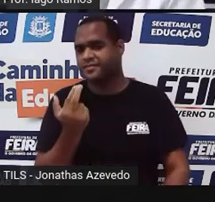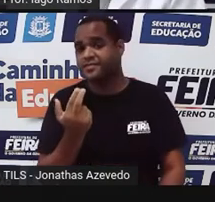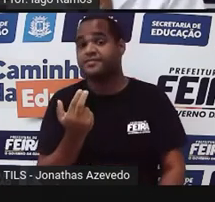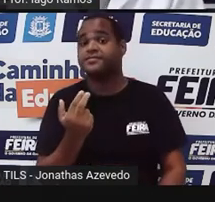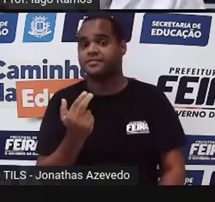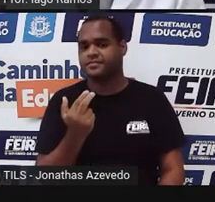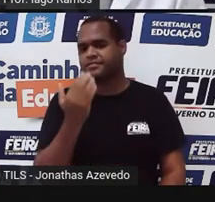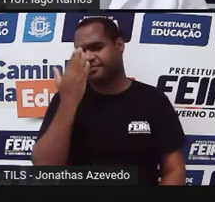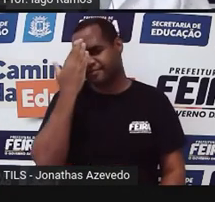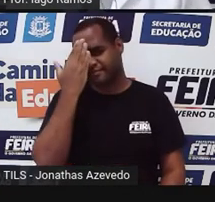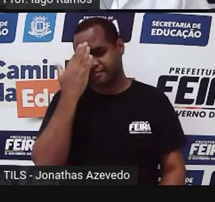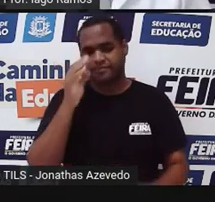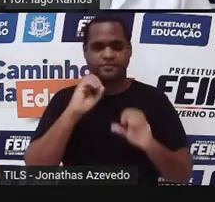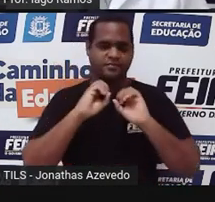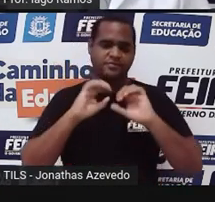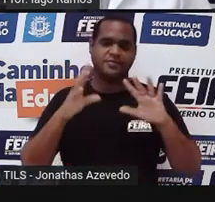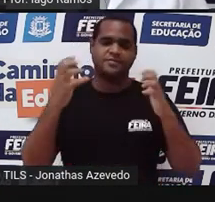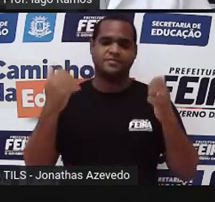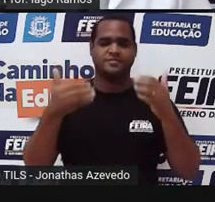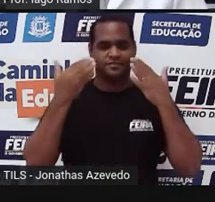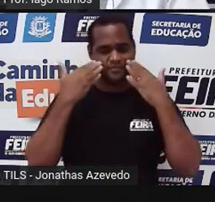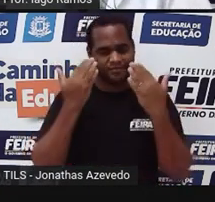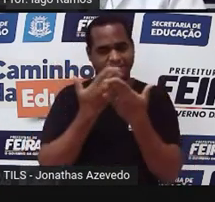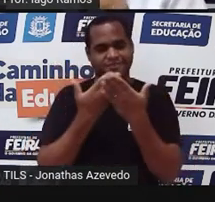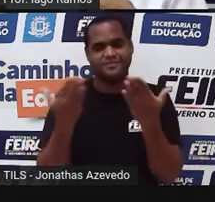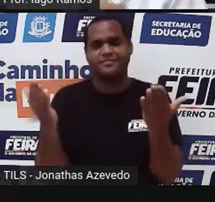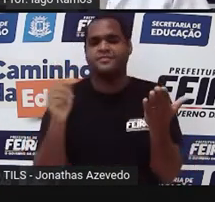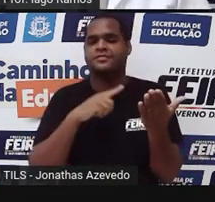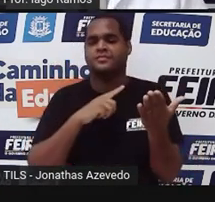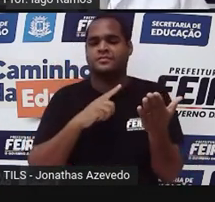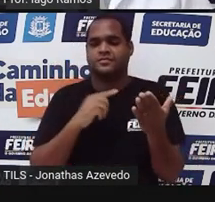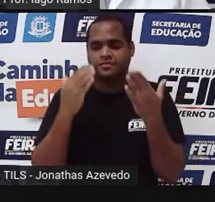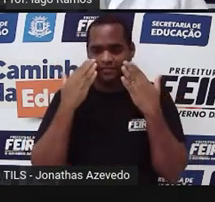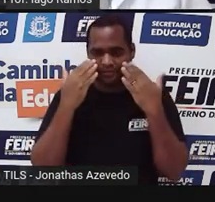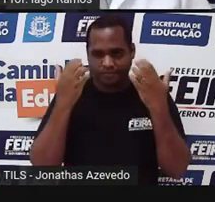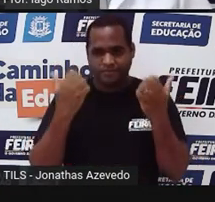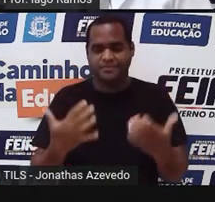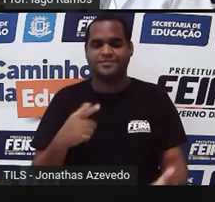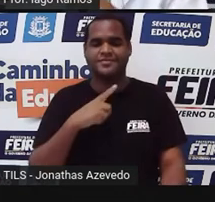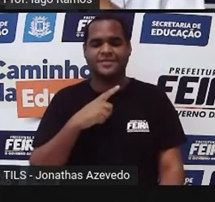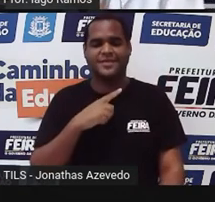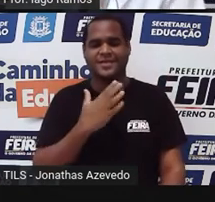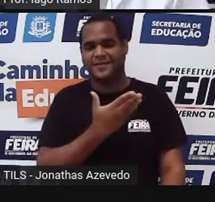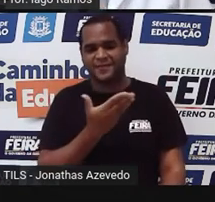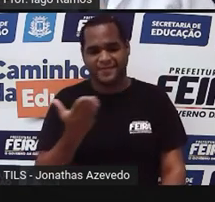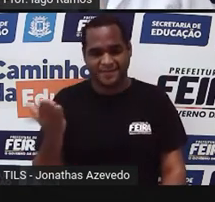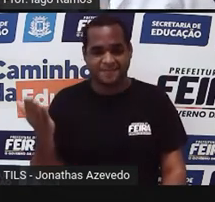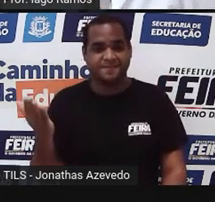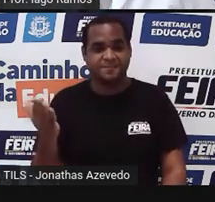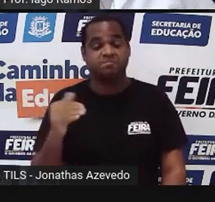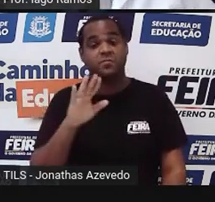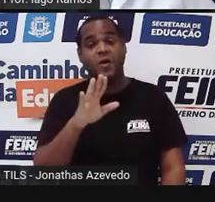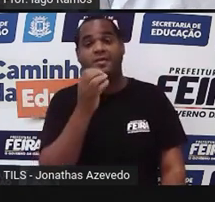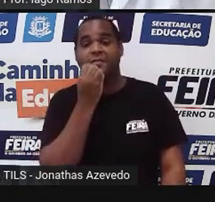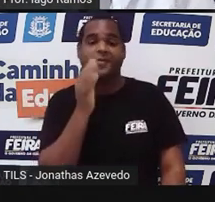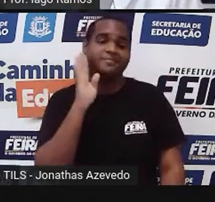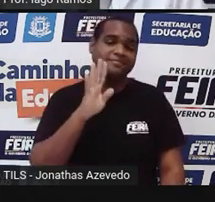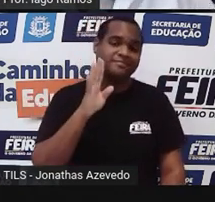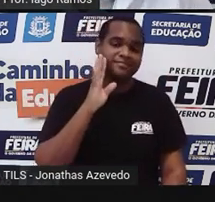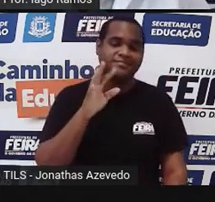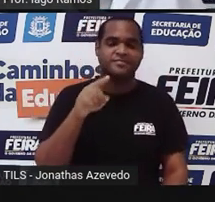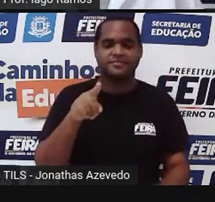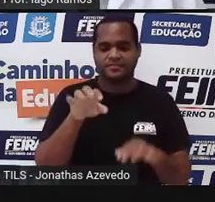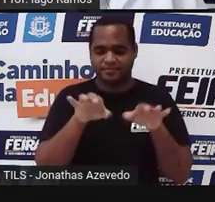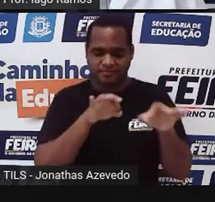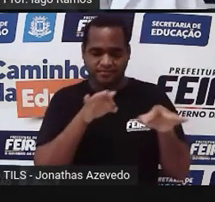que eu não deixaria de mostrar isso para você. E vou mostrar isso para você aqui agora. Olha só que coisa bacana. Eu vou mexer